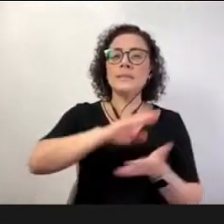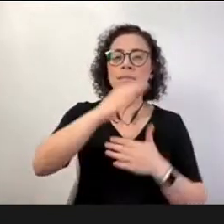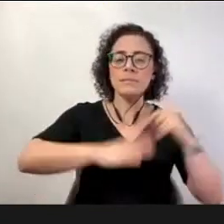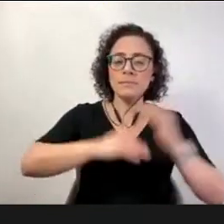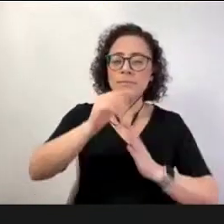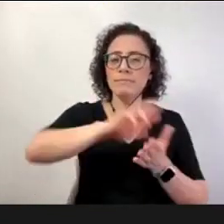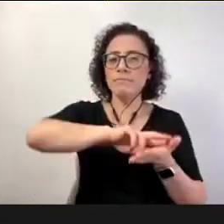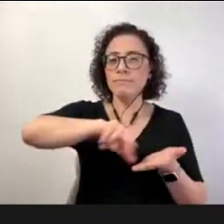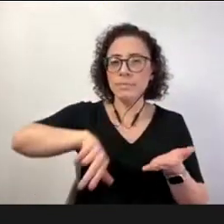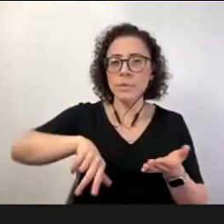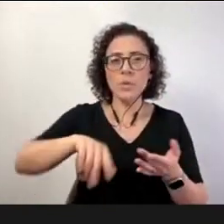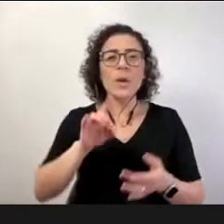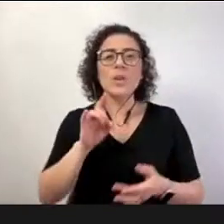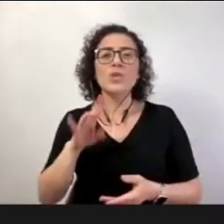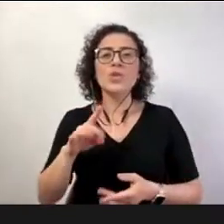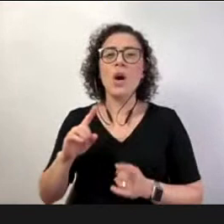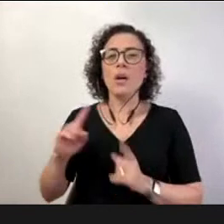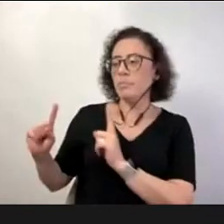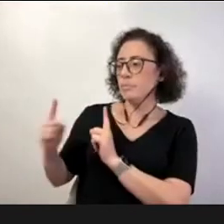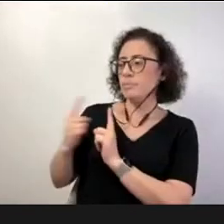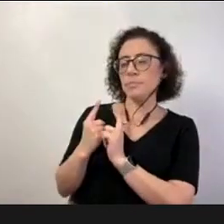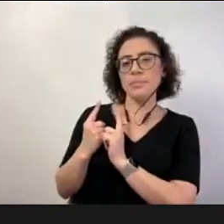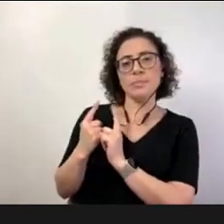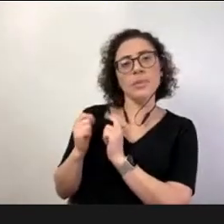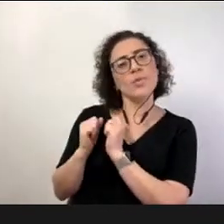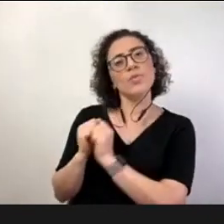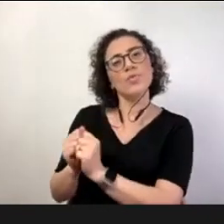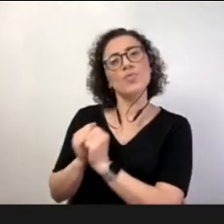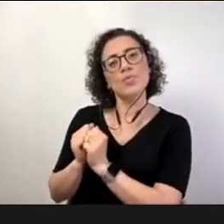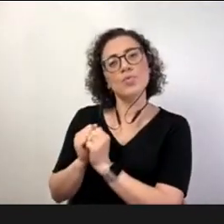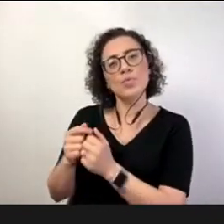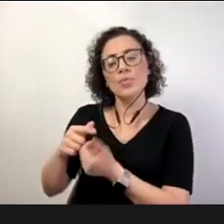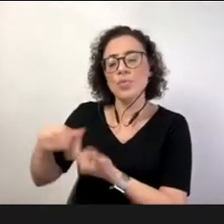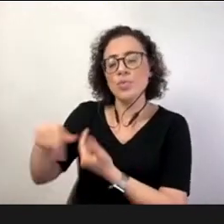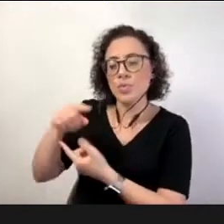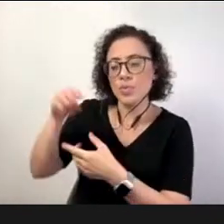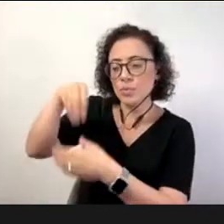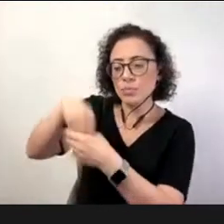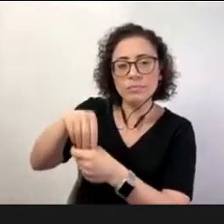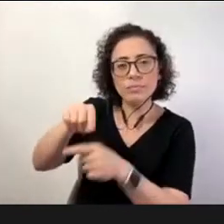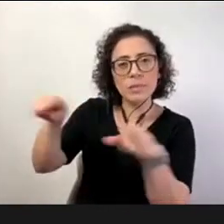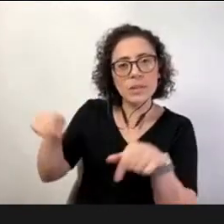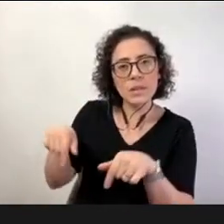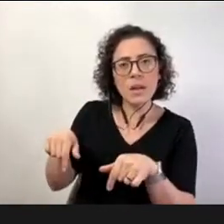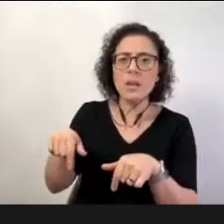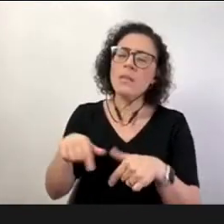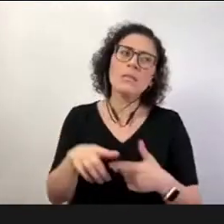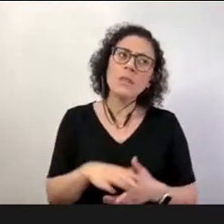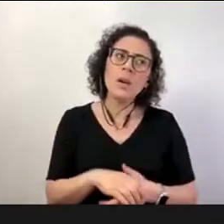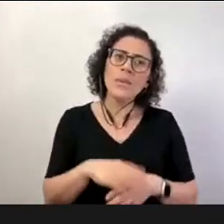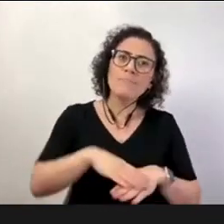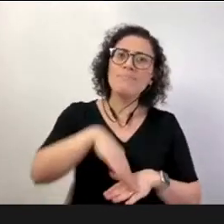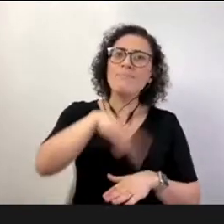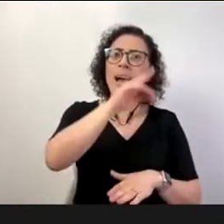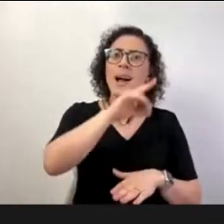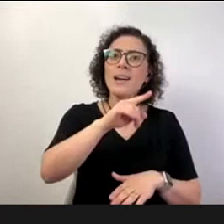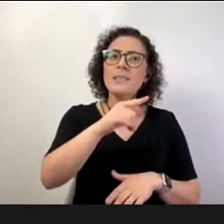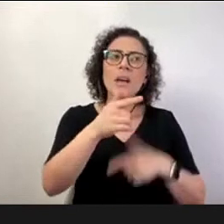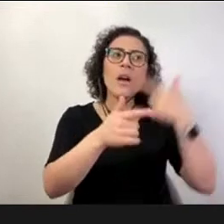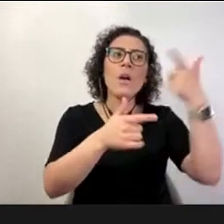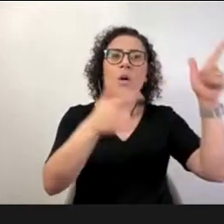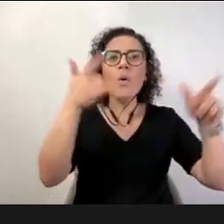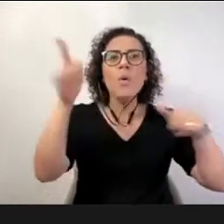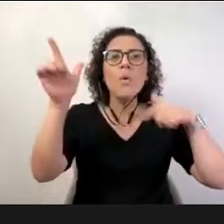entre os pares entre uma estrutura escolar mas dentro dessa própria estrutura pensando naquele sujeito no par